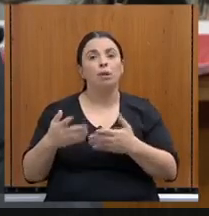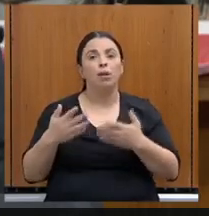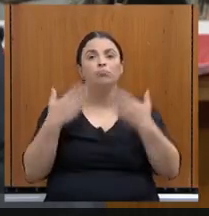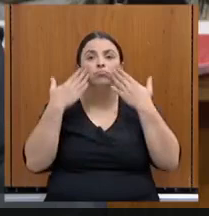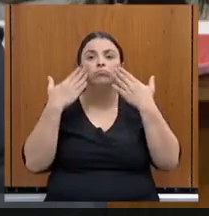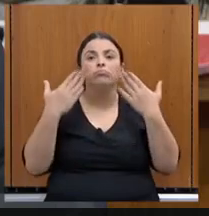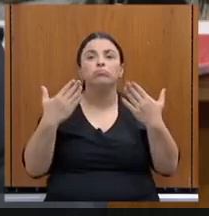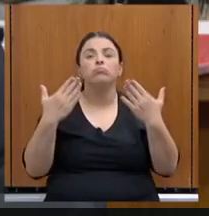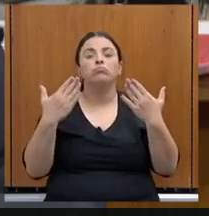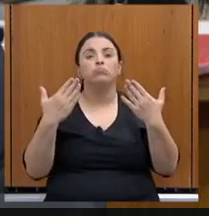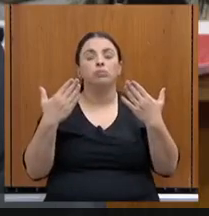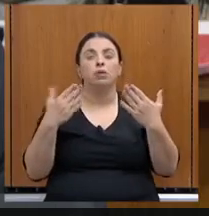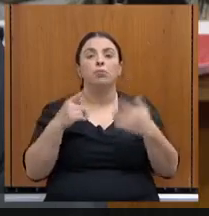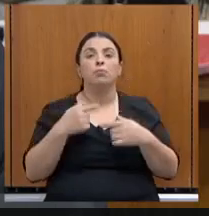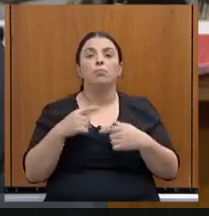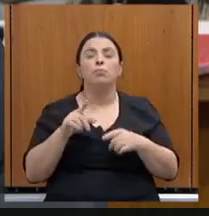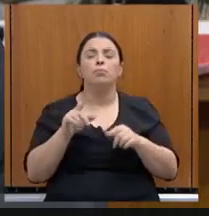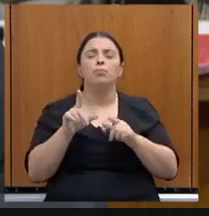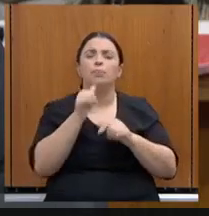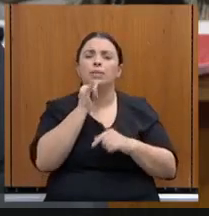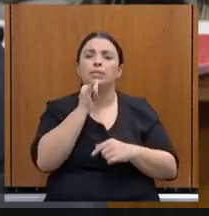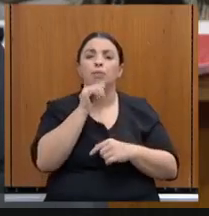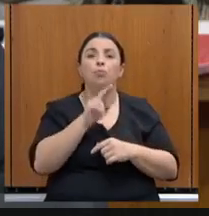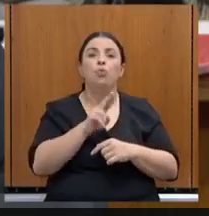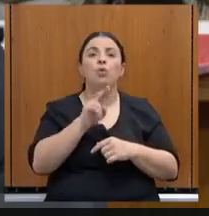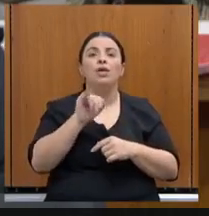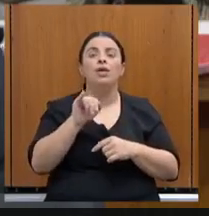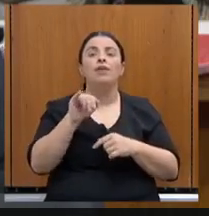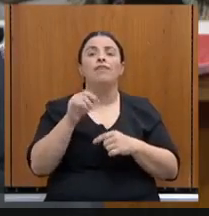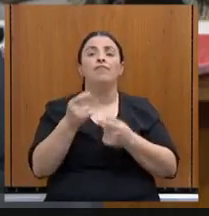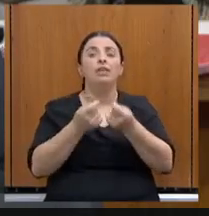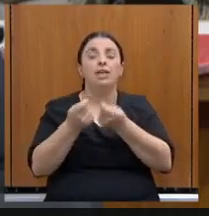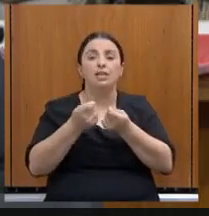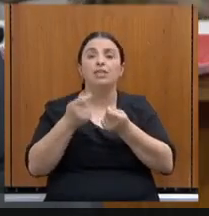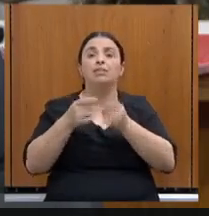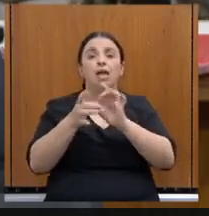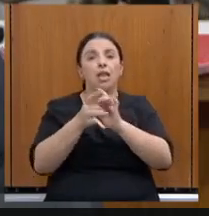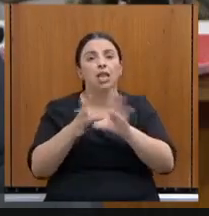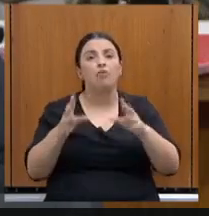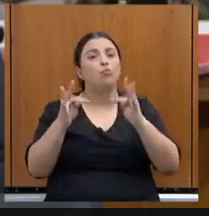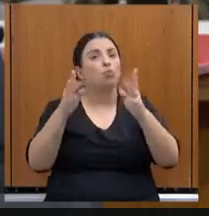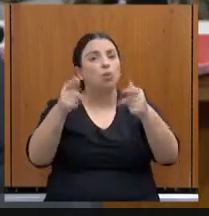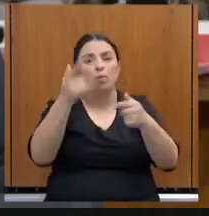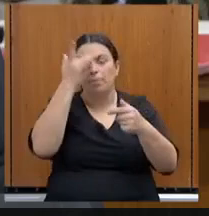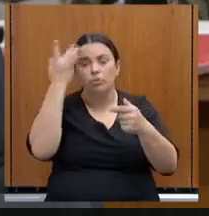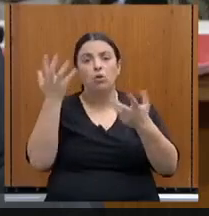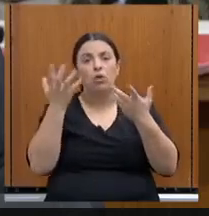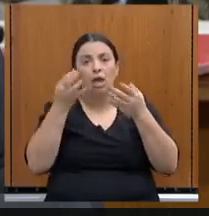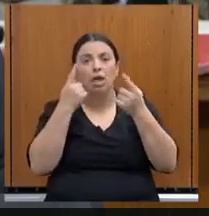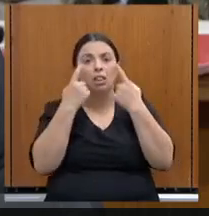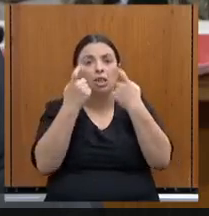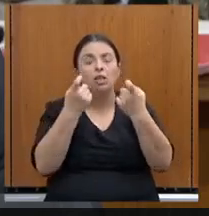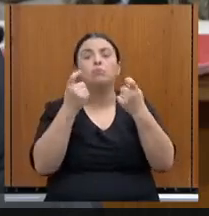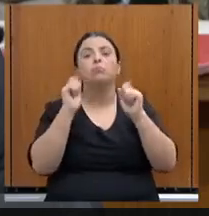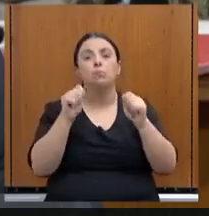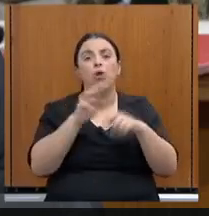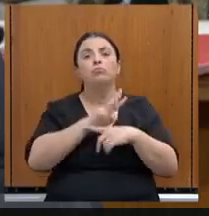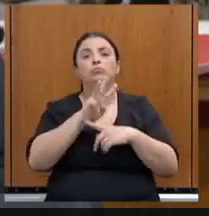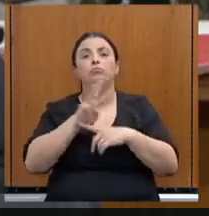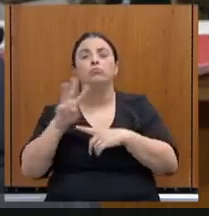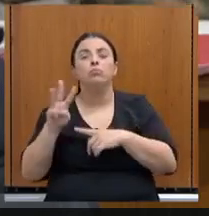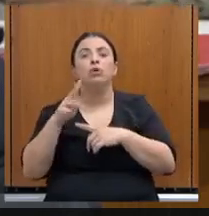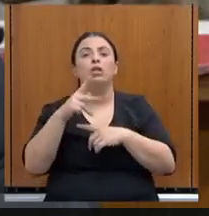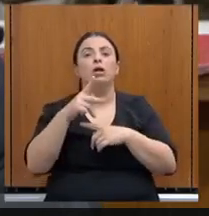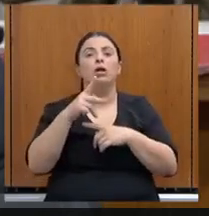Então, o e-finanças está disponível para a população, para a sociedade mineira, para todos, aliás, e finanças, portal da dívida